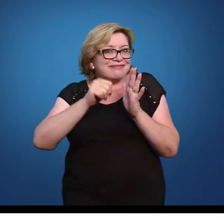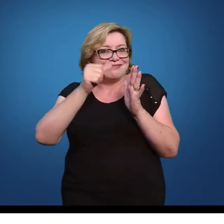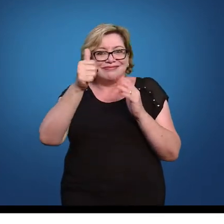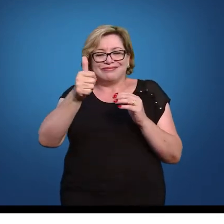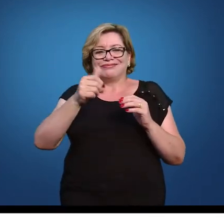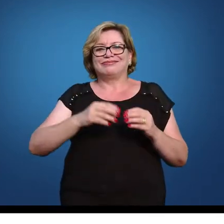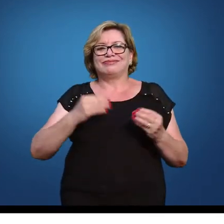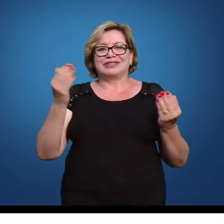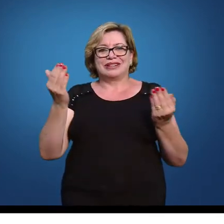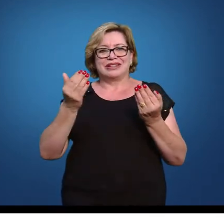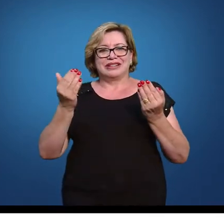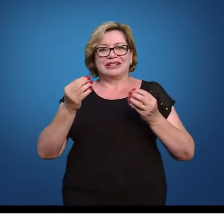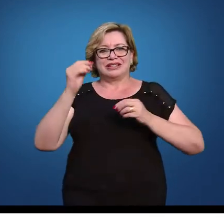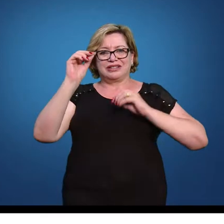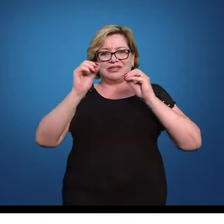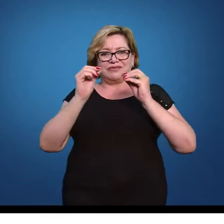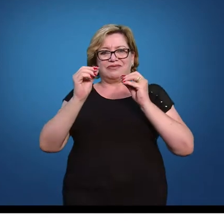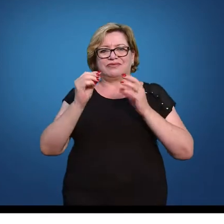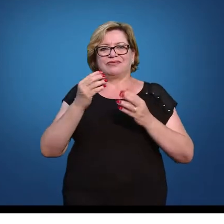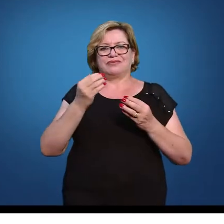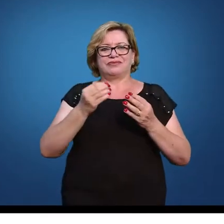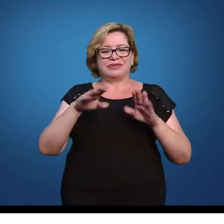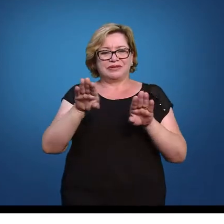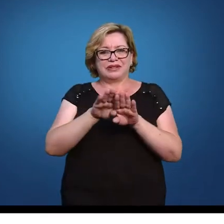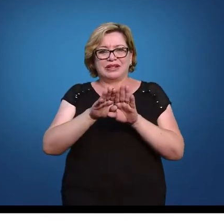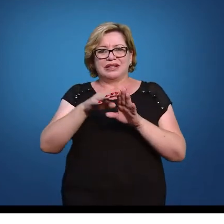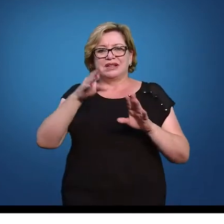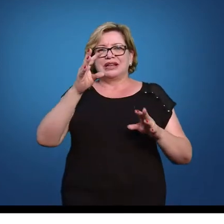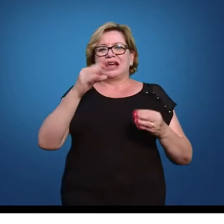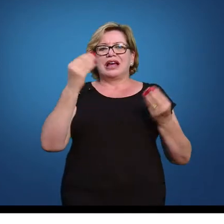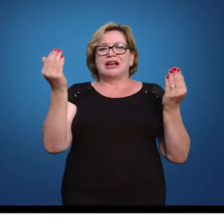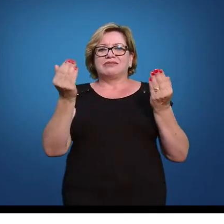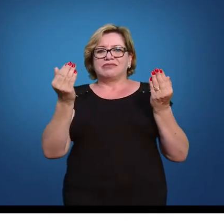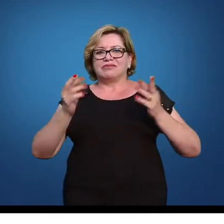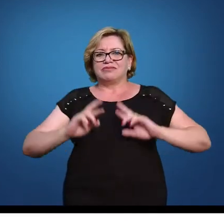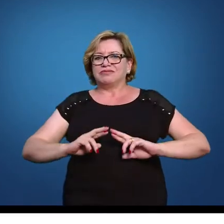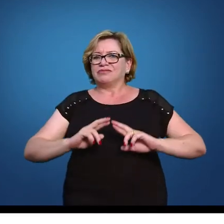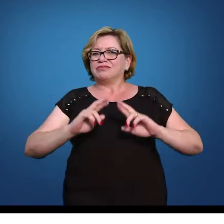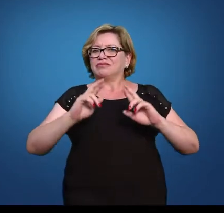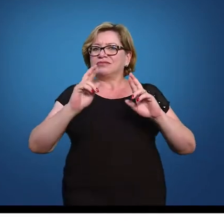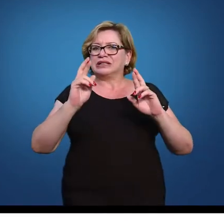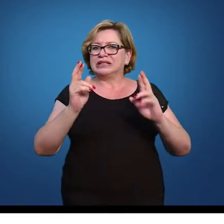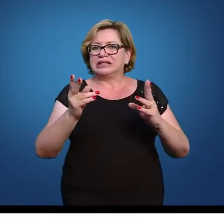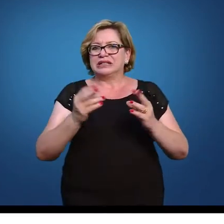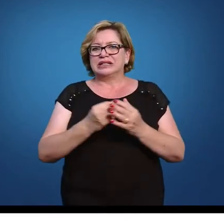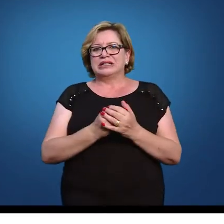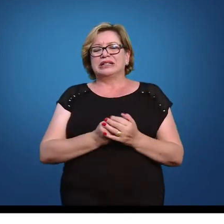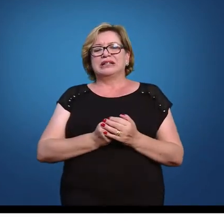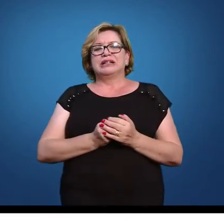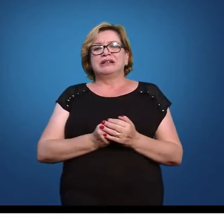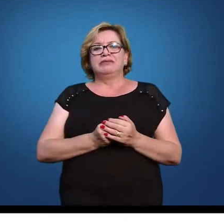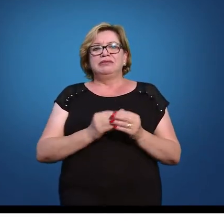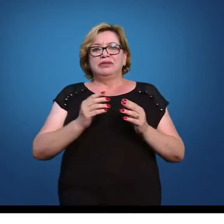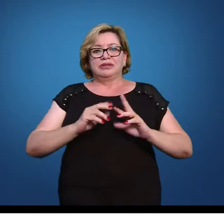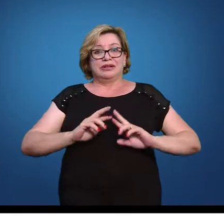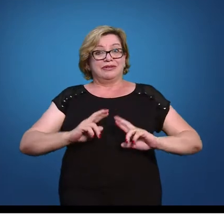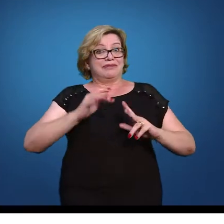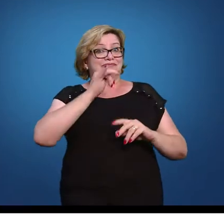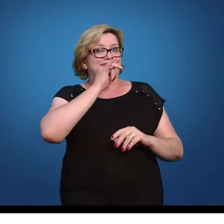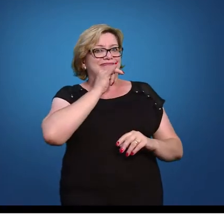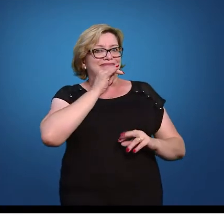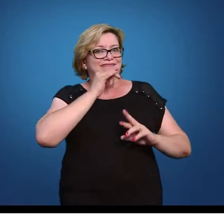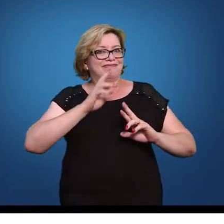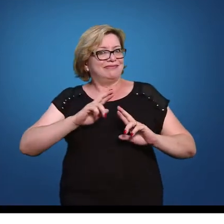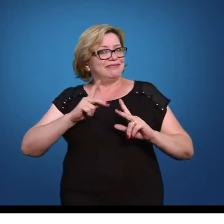e a tabela era construída com média 0 e desvio padrão 1. Então, a gente usou a tabela de maneira direta. Agora vai ver um